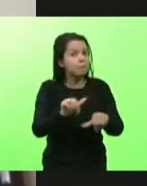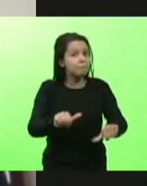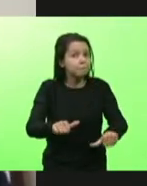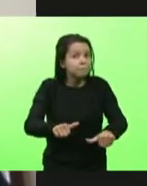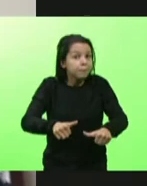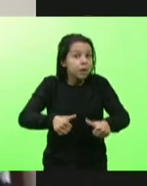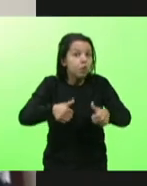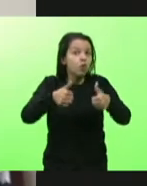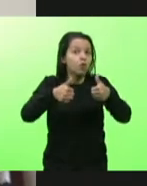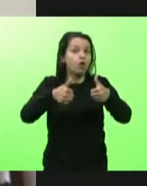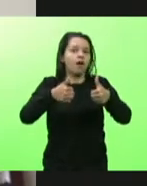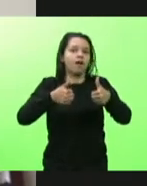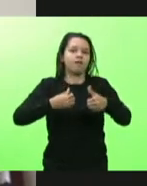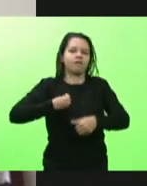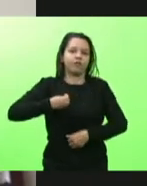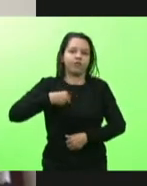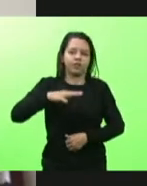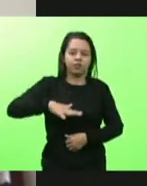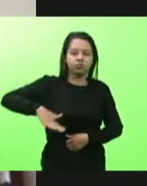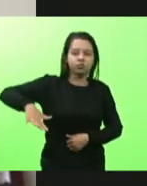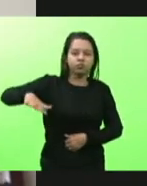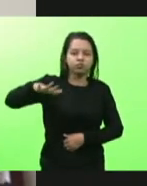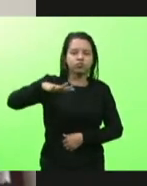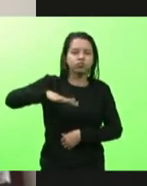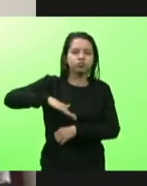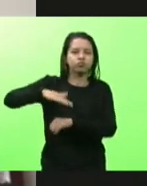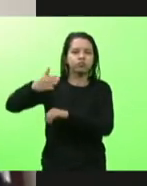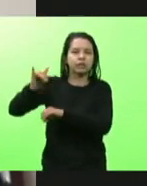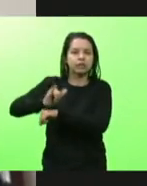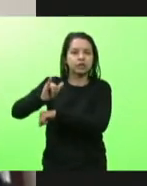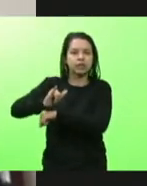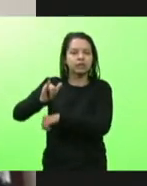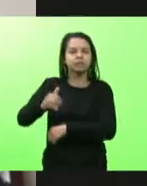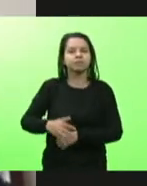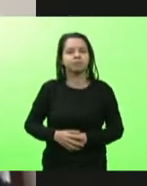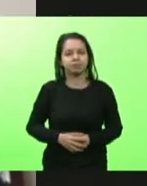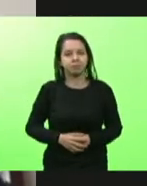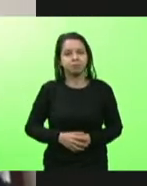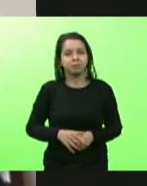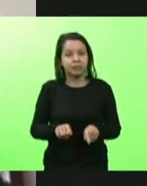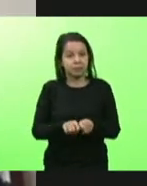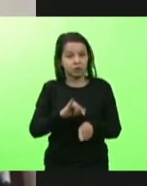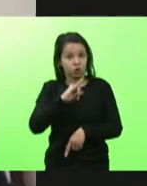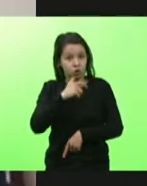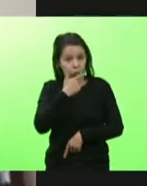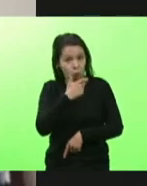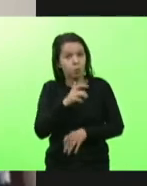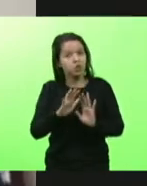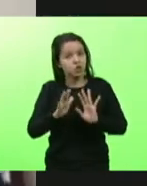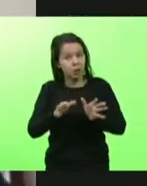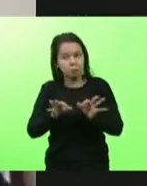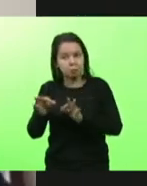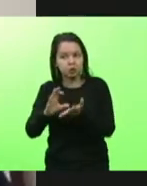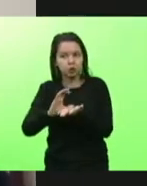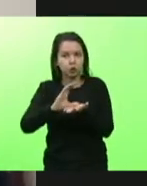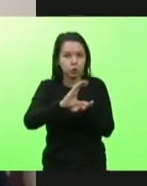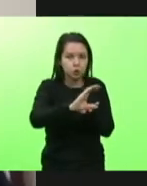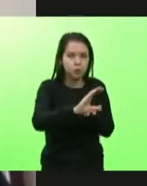daqui do Vale do Itajir. Deputado Jerry Cooper, uma extensão de recursos mandada aqui para a nossa região. No total,